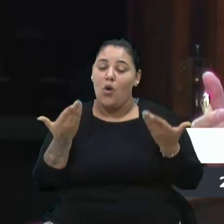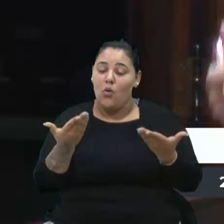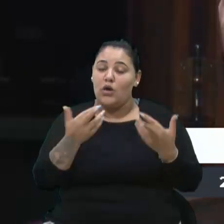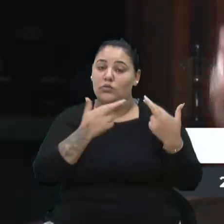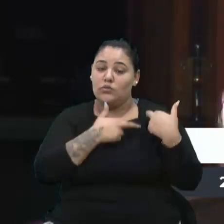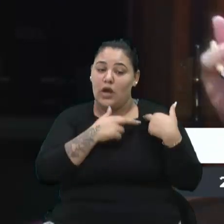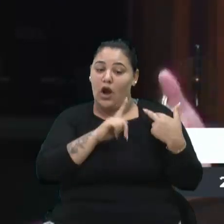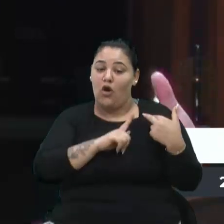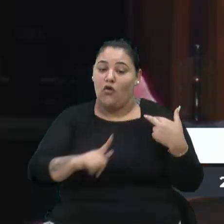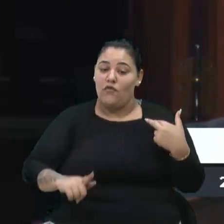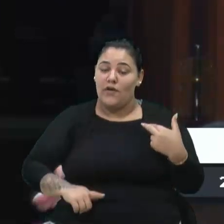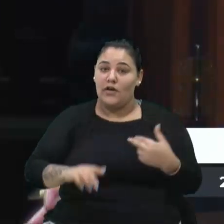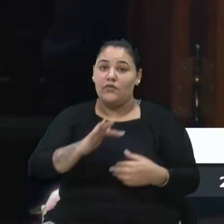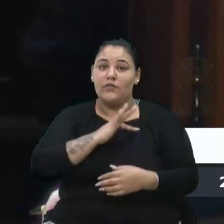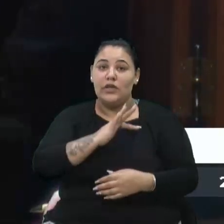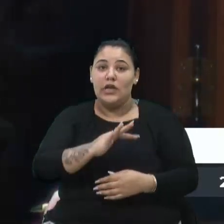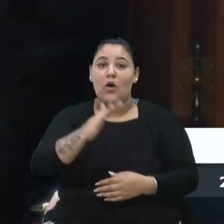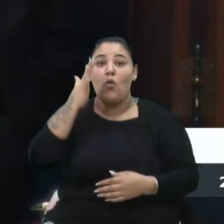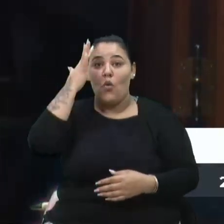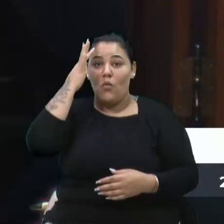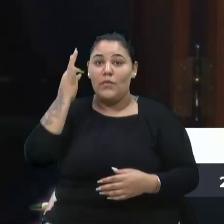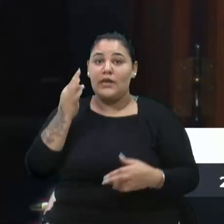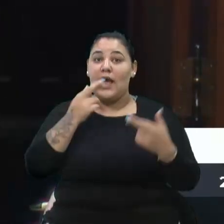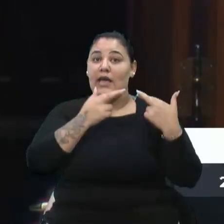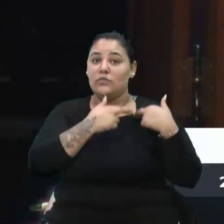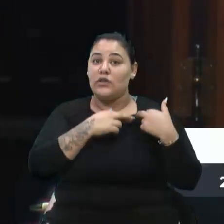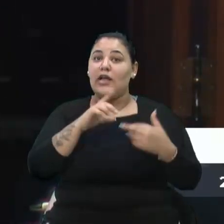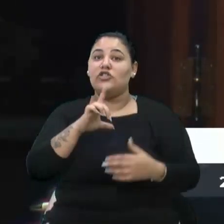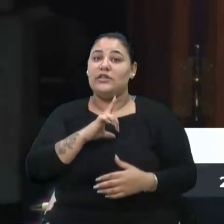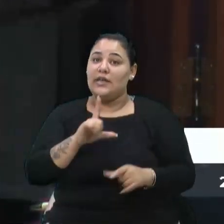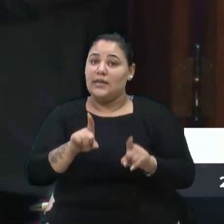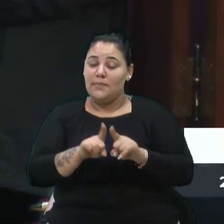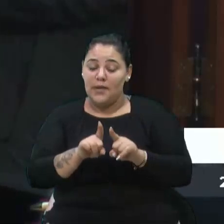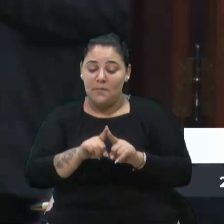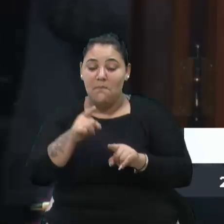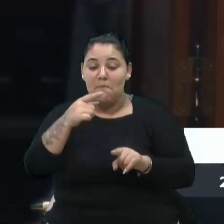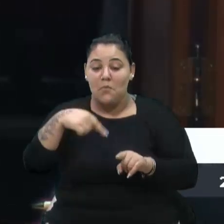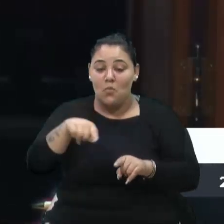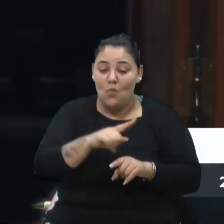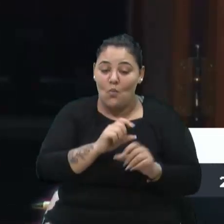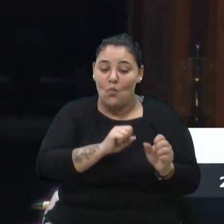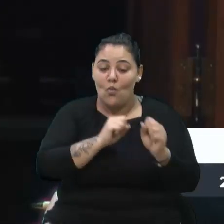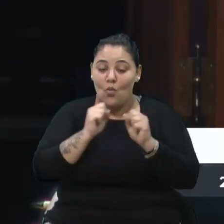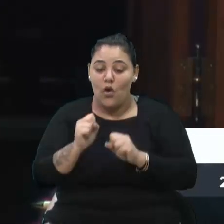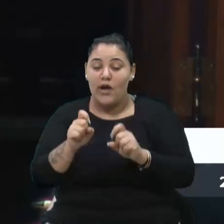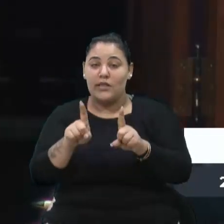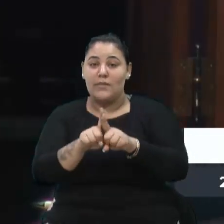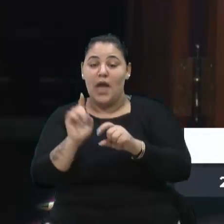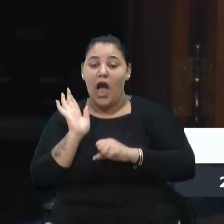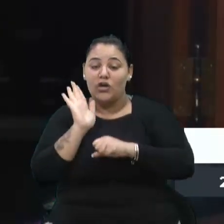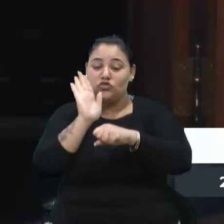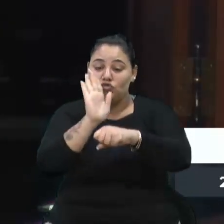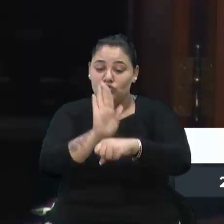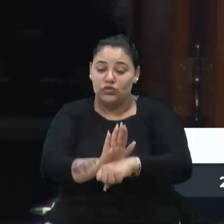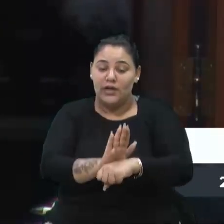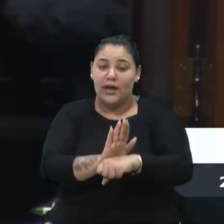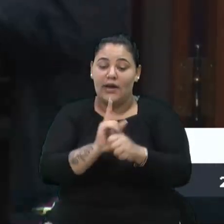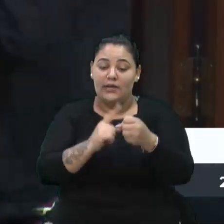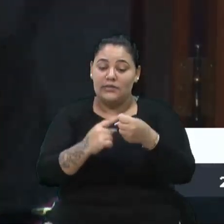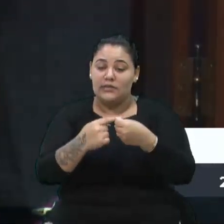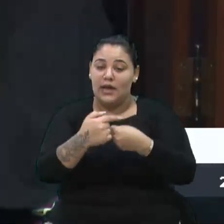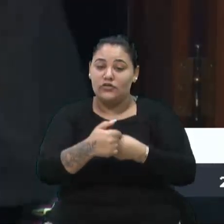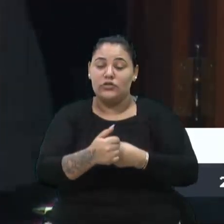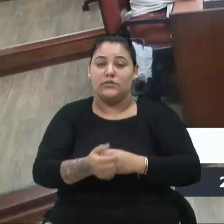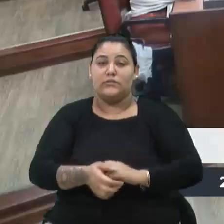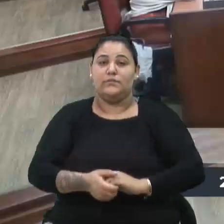também da sua responsabilidade nesse sentido para que nós possamos também poder auxiliar os nossos munícipes. A sua parte,